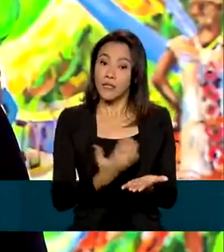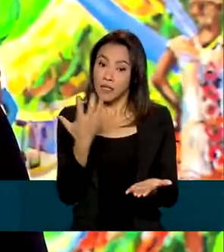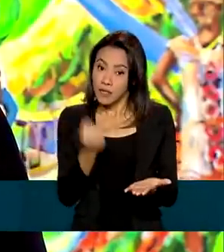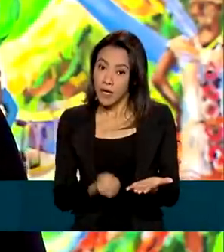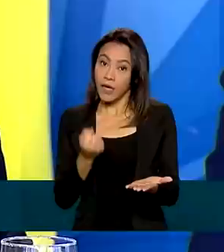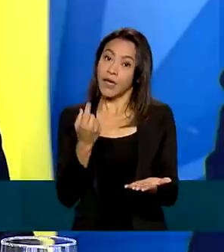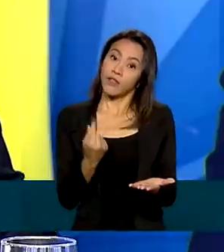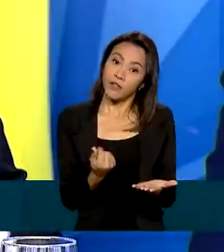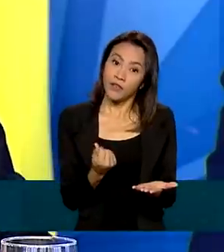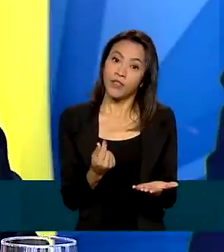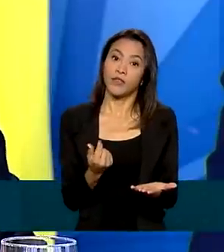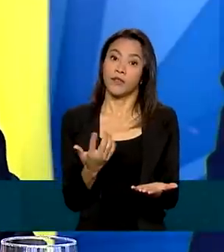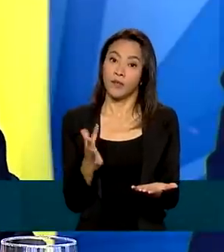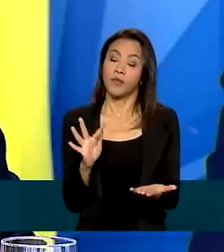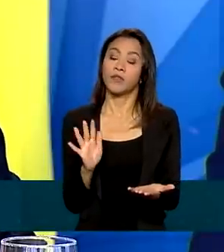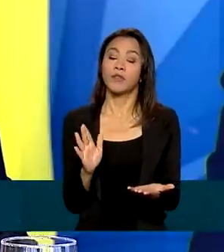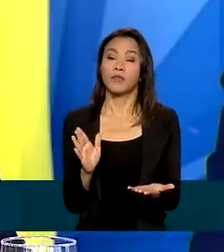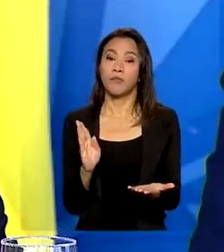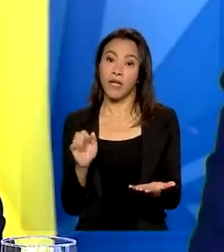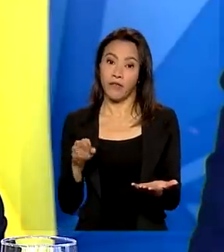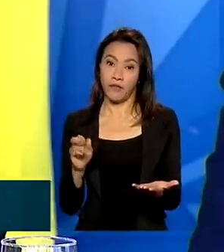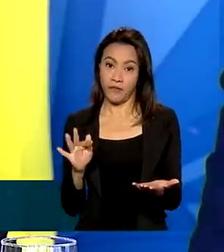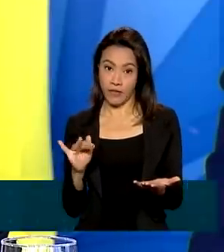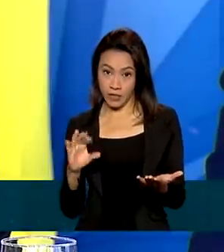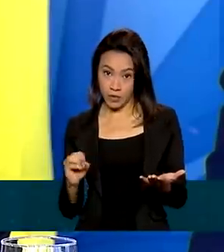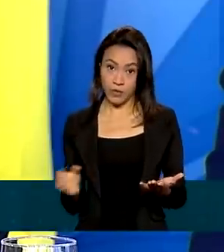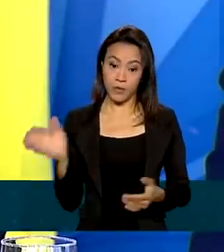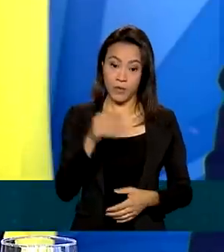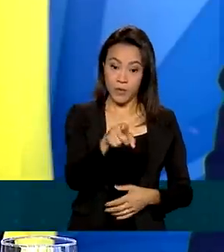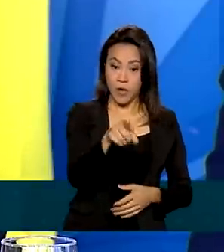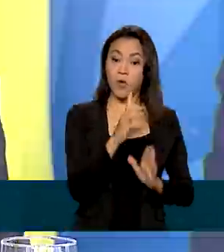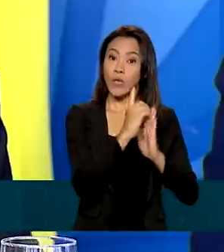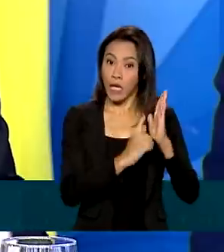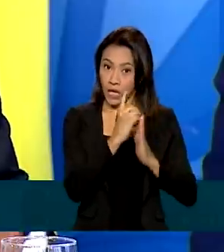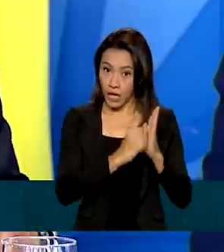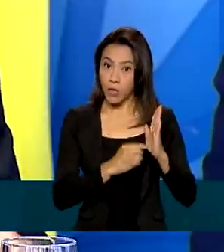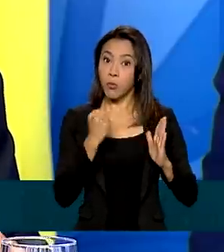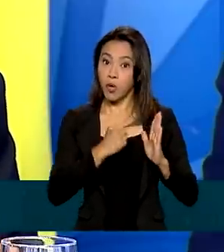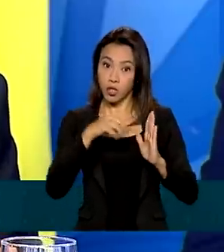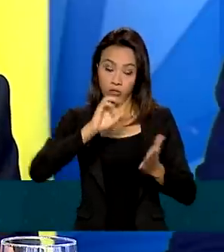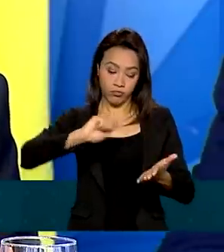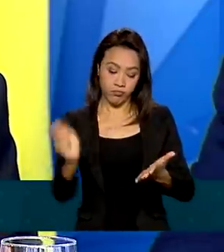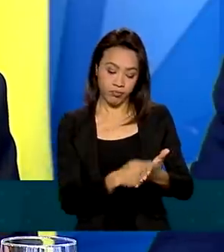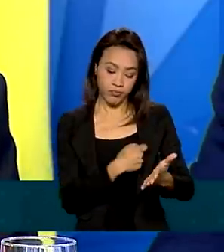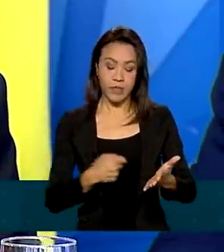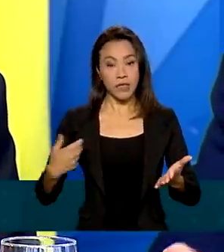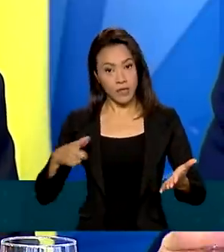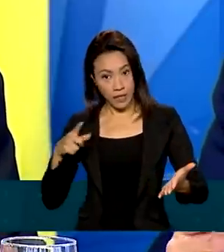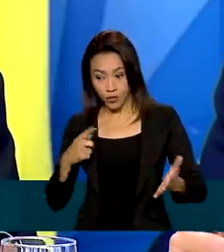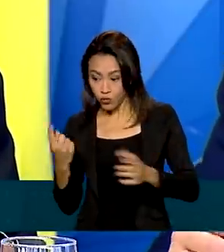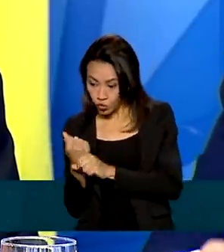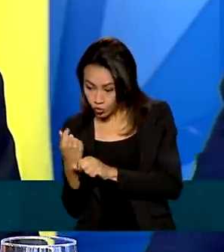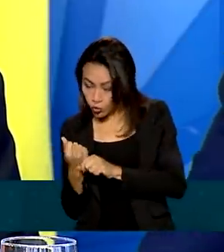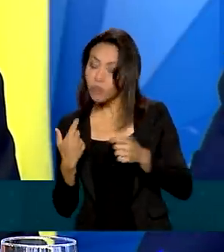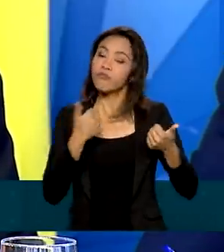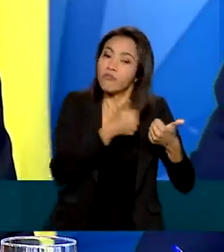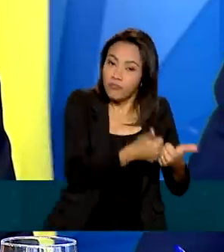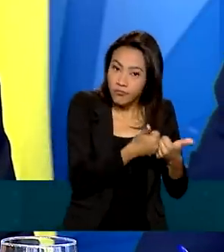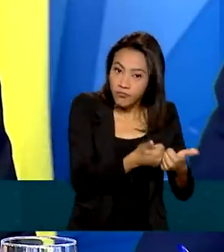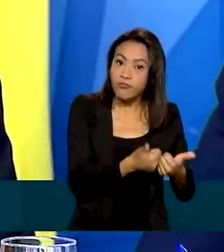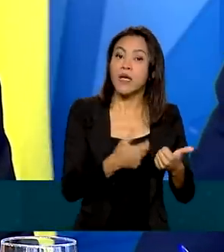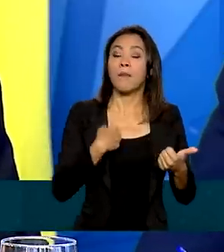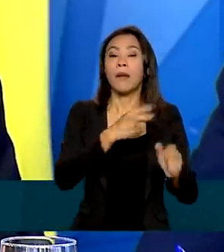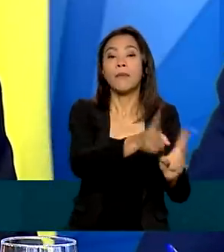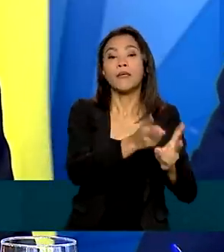benefícios. O presidente pode editar um decreto mediante disponibilidade orçamentária para que se possa apoiar aquela população local, preservar os